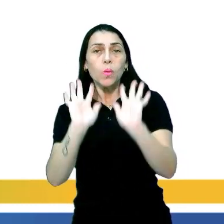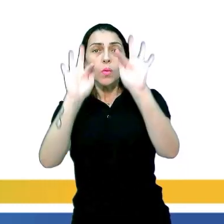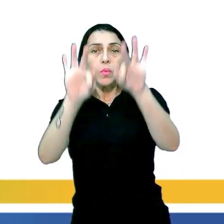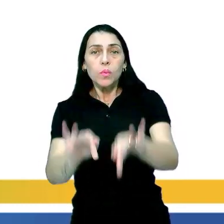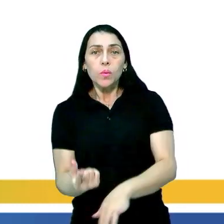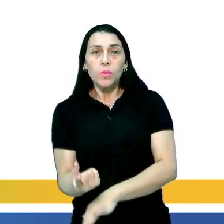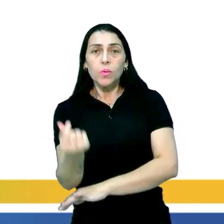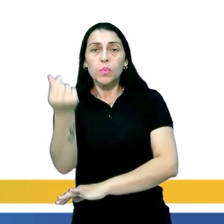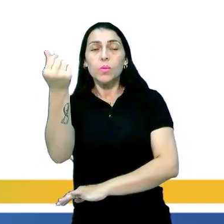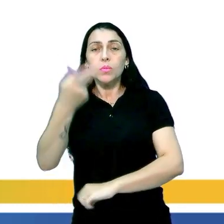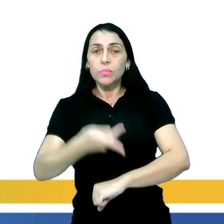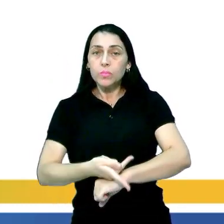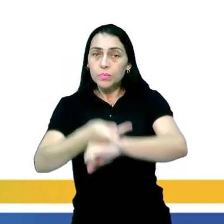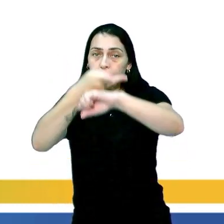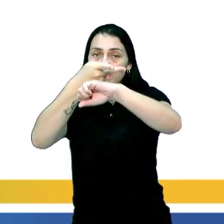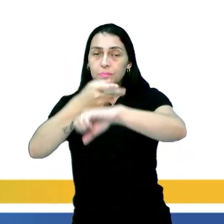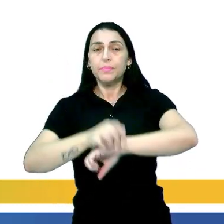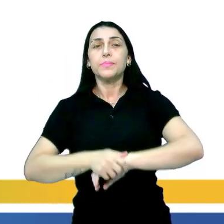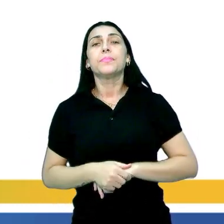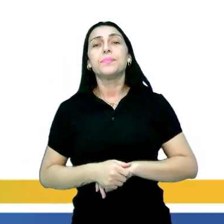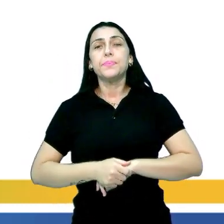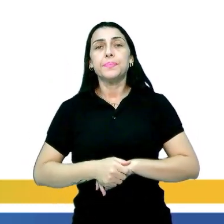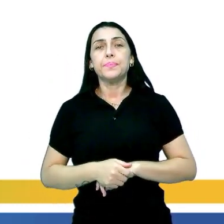adquirir um prêmio em dinheiro.